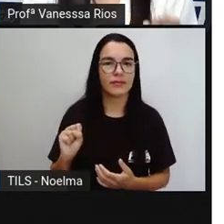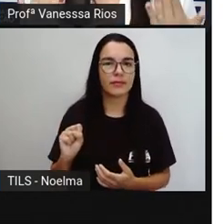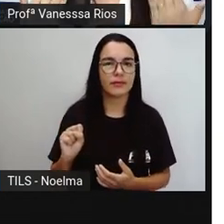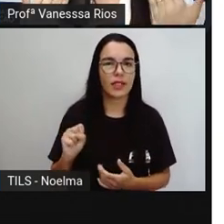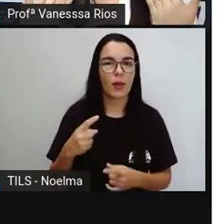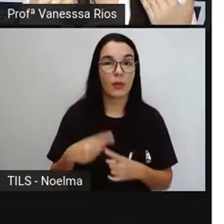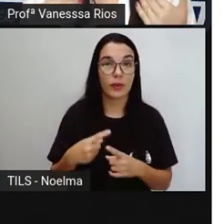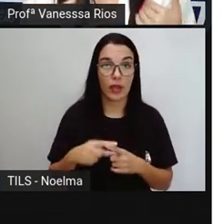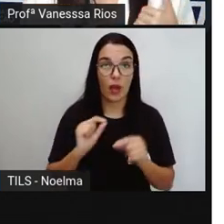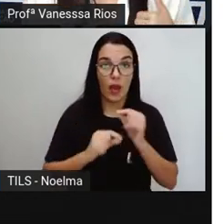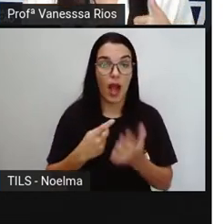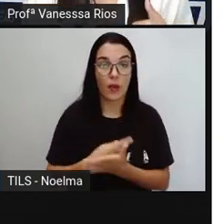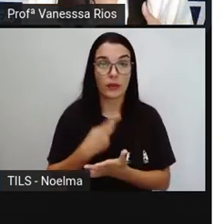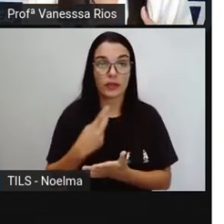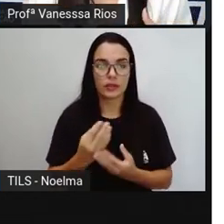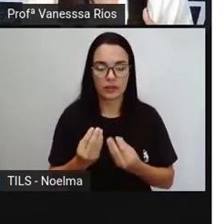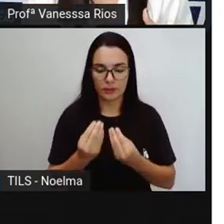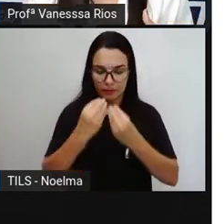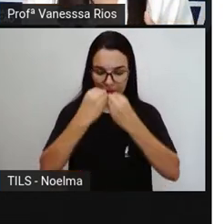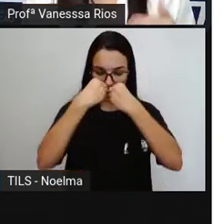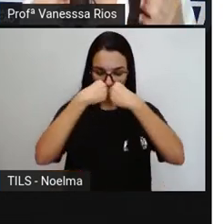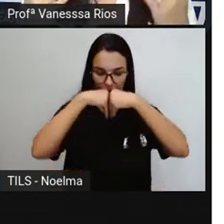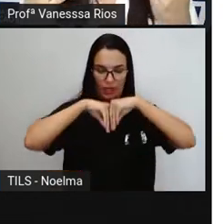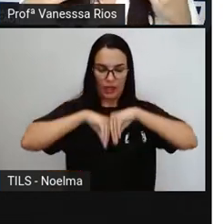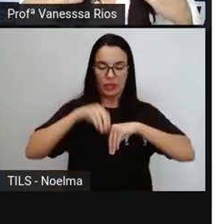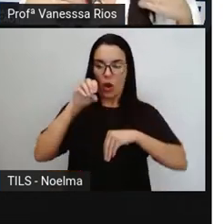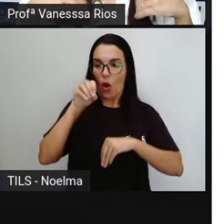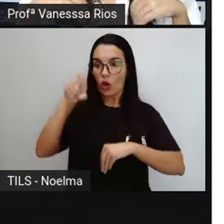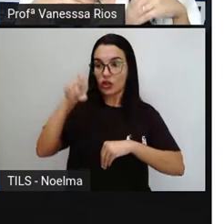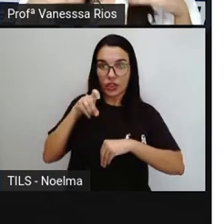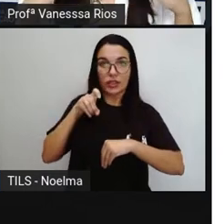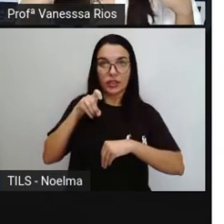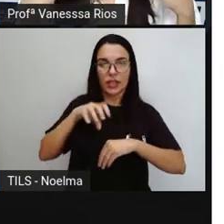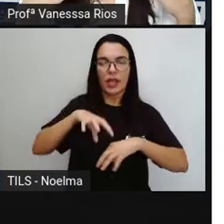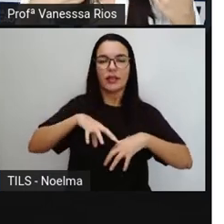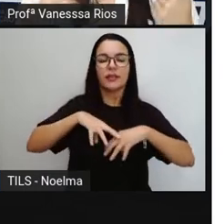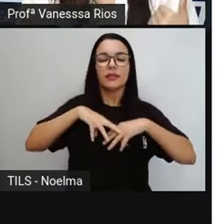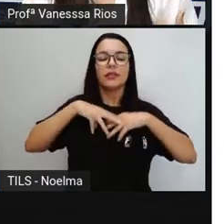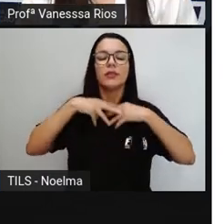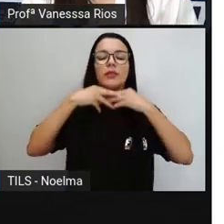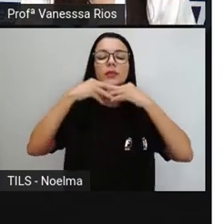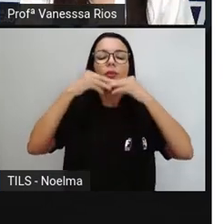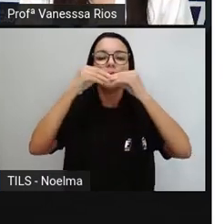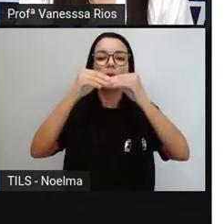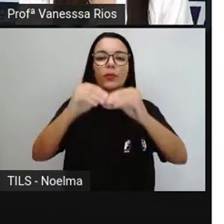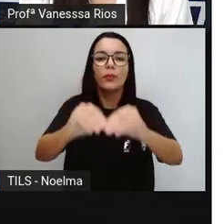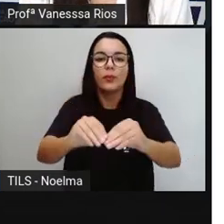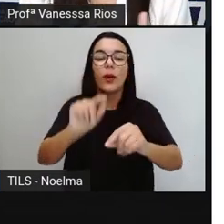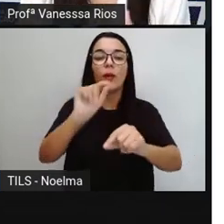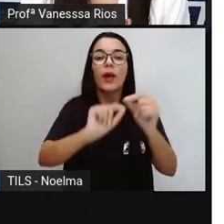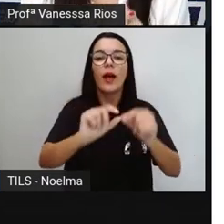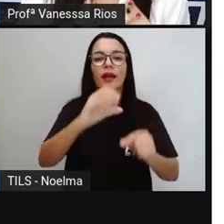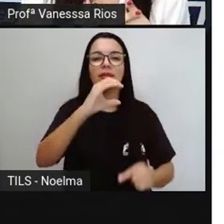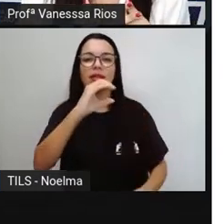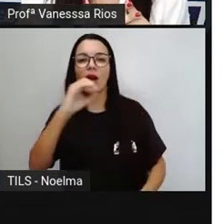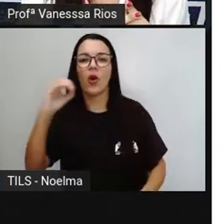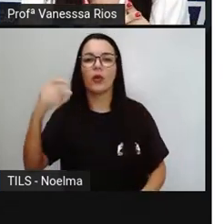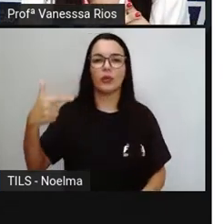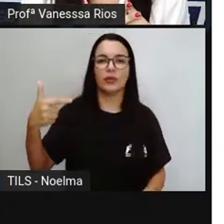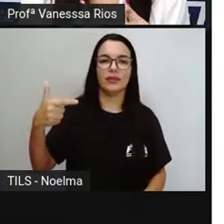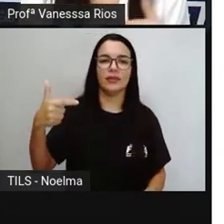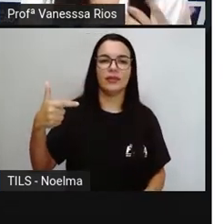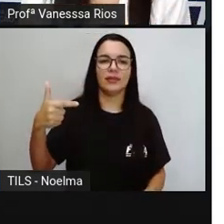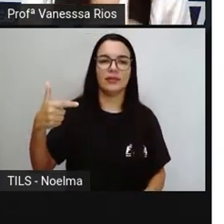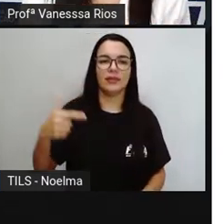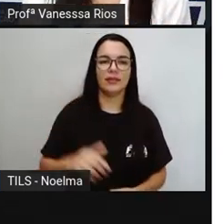Vai para dentro do nosso corpo oxigênio. E vai, né? E sai, ó. Gás carbônico.